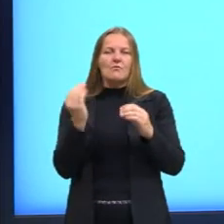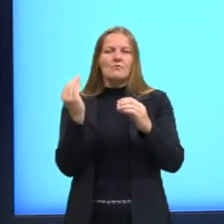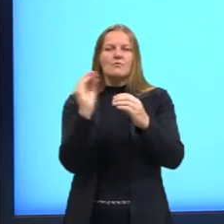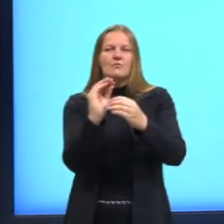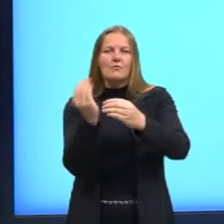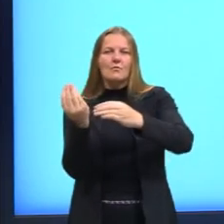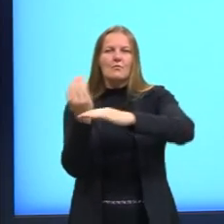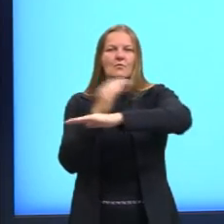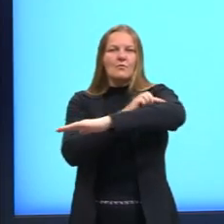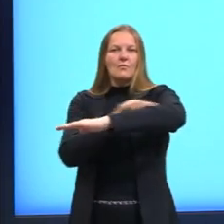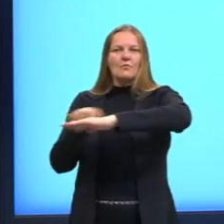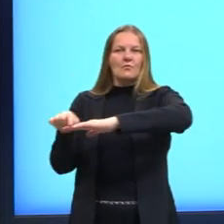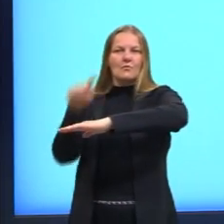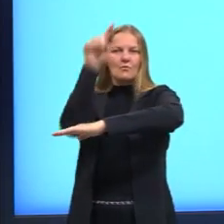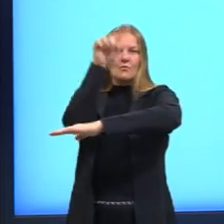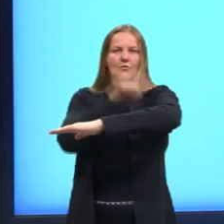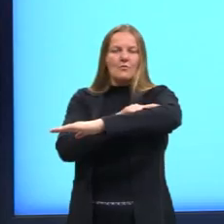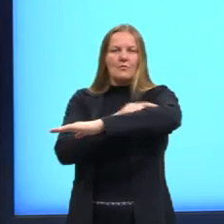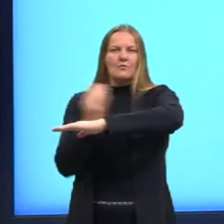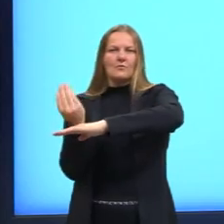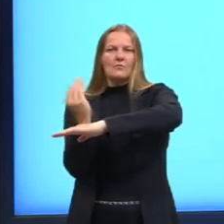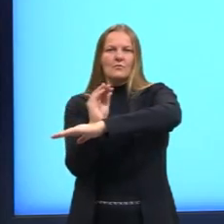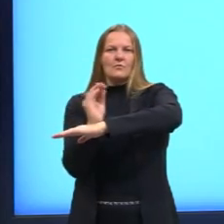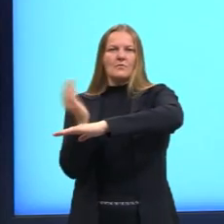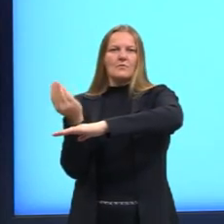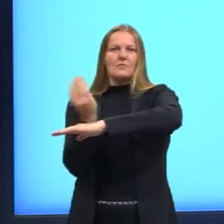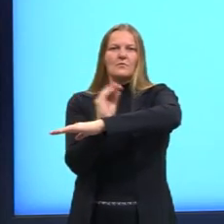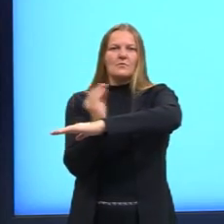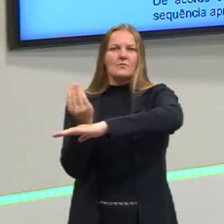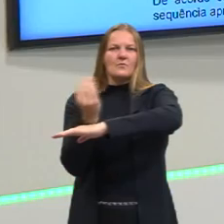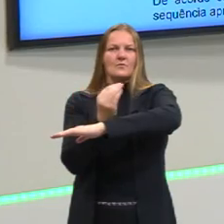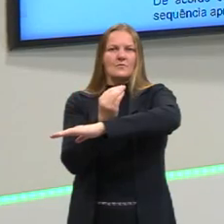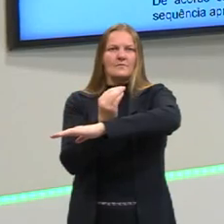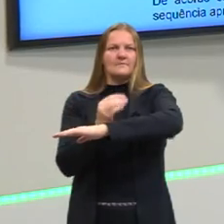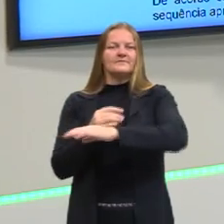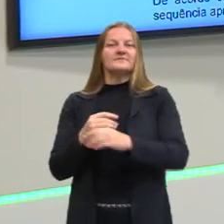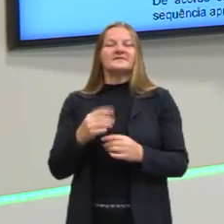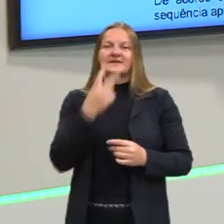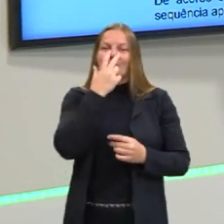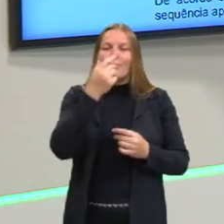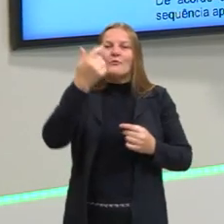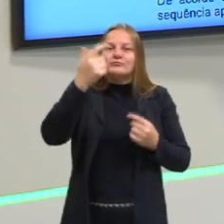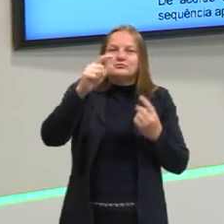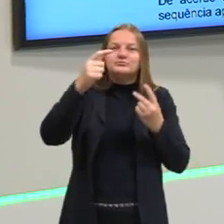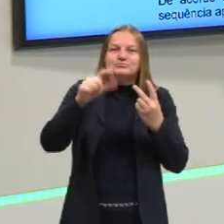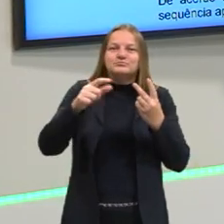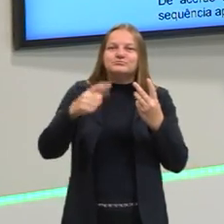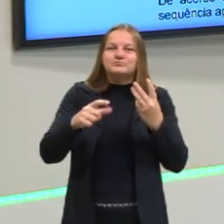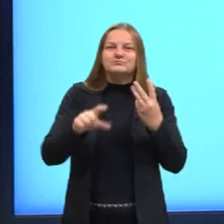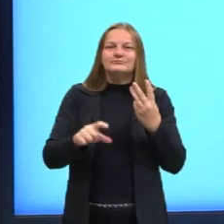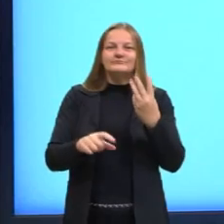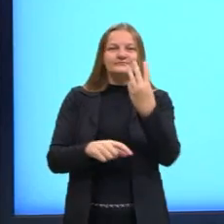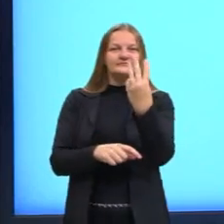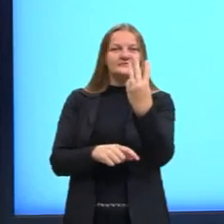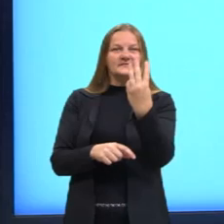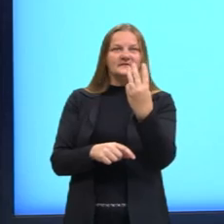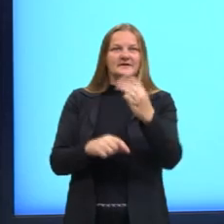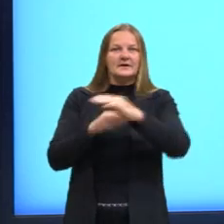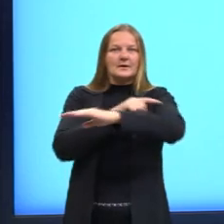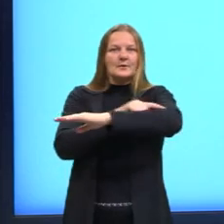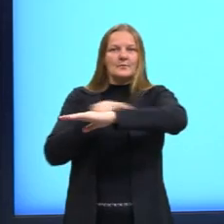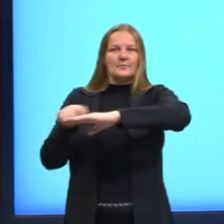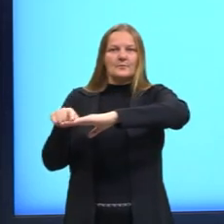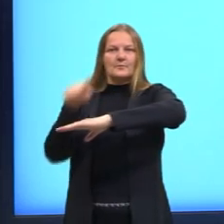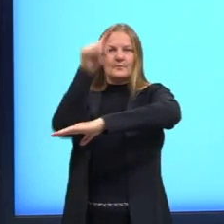da figura um, onde essa figura dois é composta pela formação da repetição de três vezes essa primeira figura.